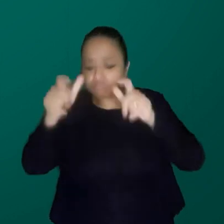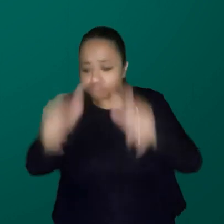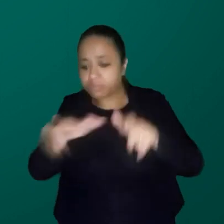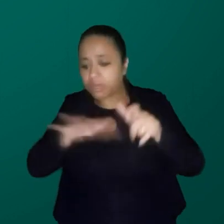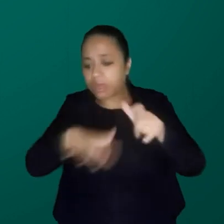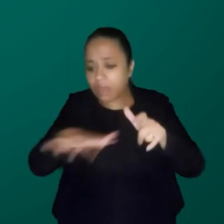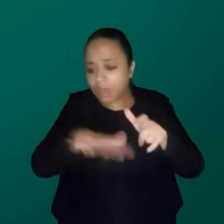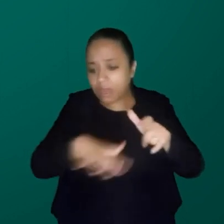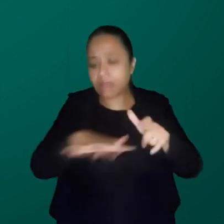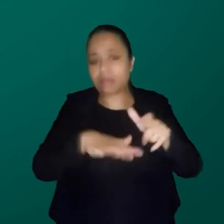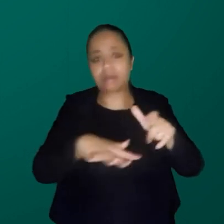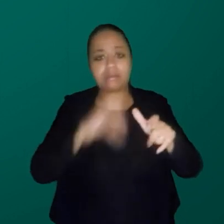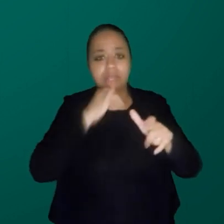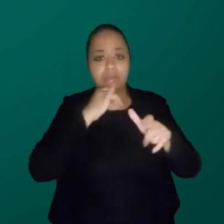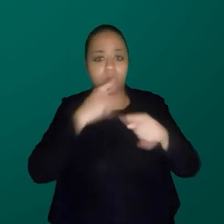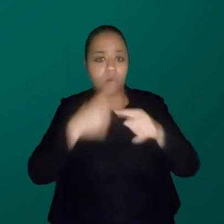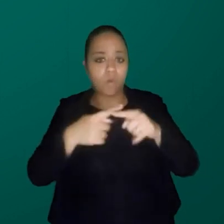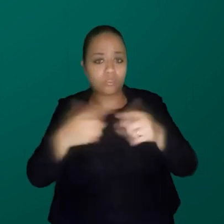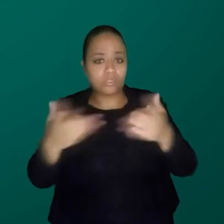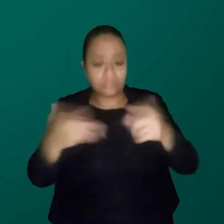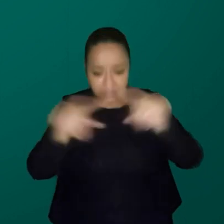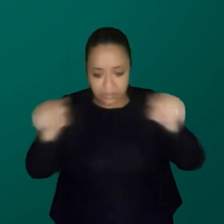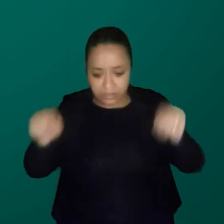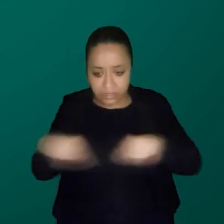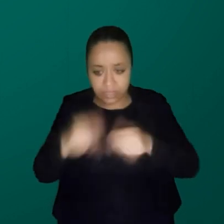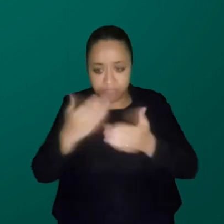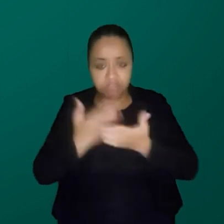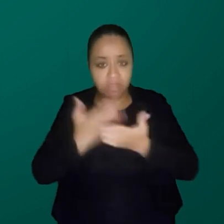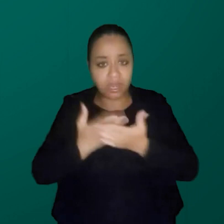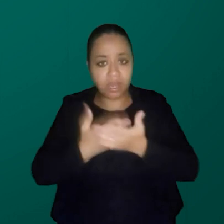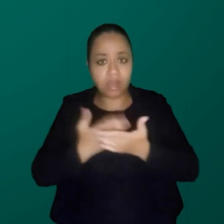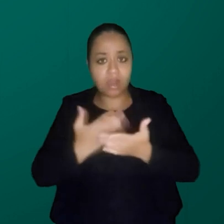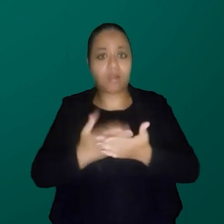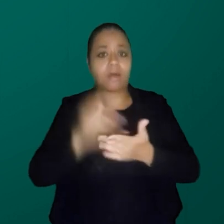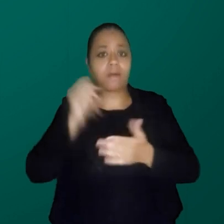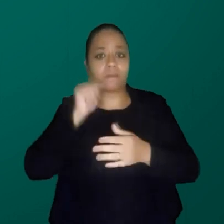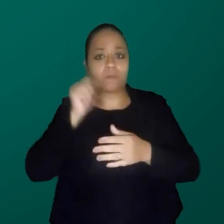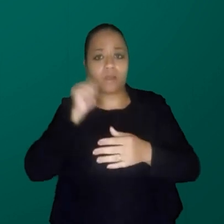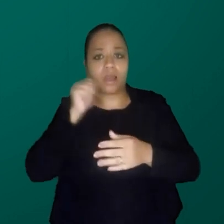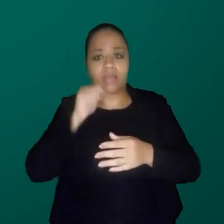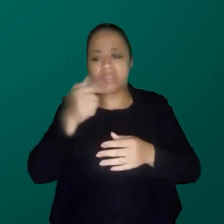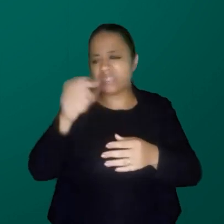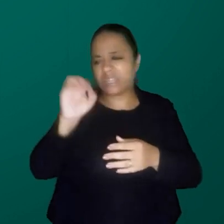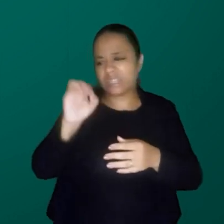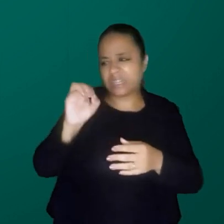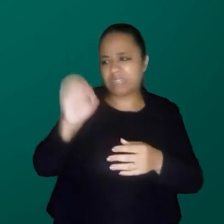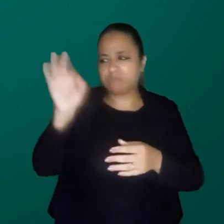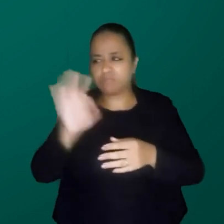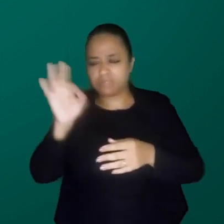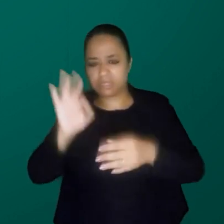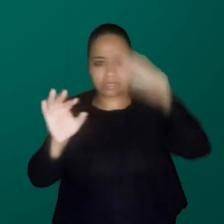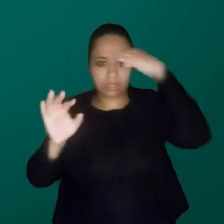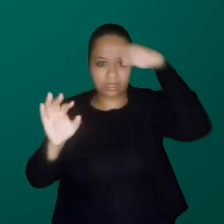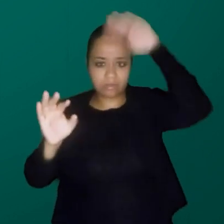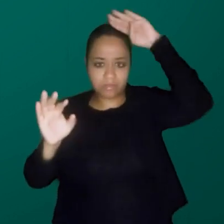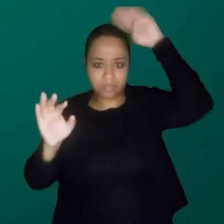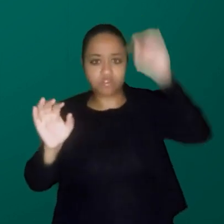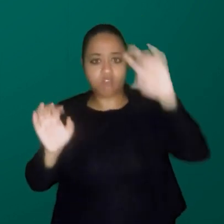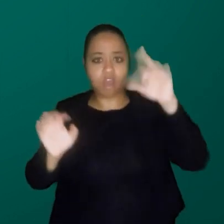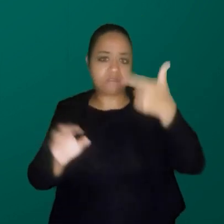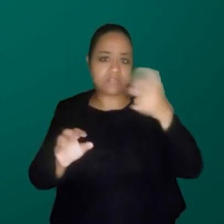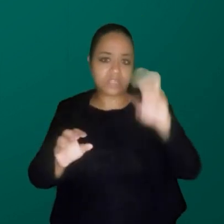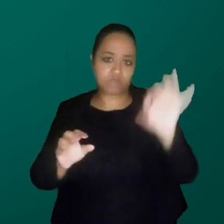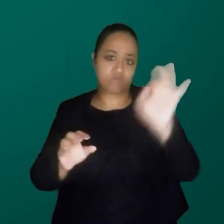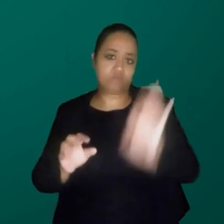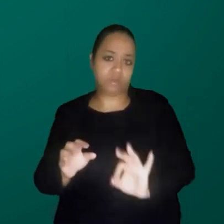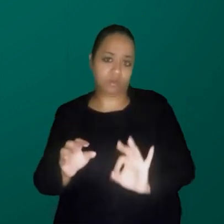violenta. Muito embora, hoje em dia, em sala de aula, nas biológicas, as mulheres são de 60% a 70%, na academia são 25%. Então, assim, nós